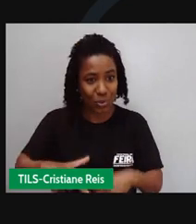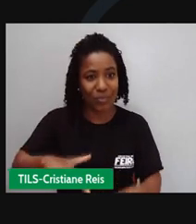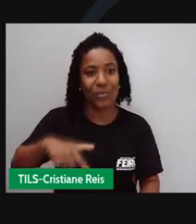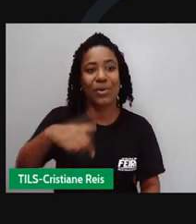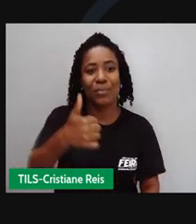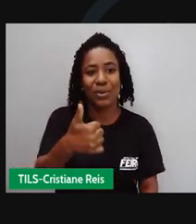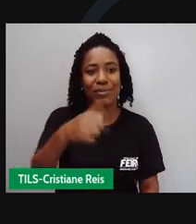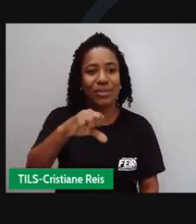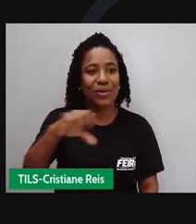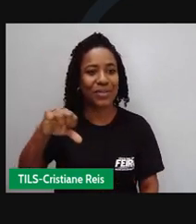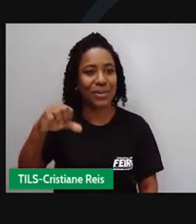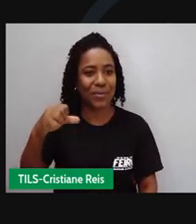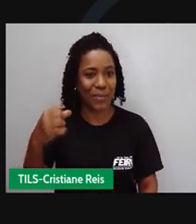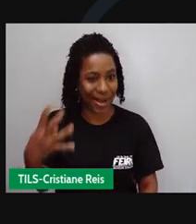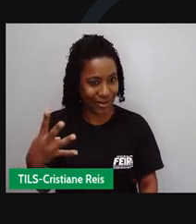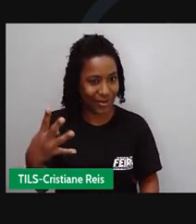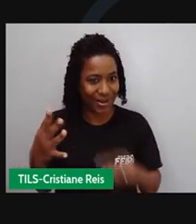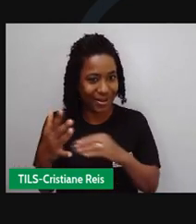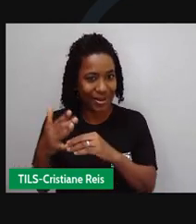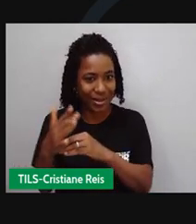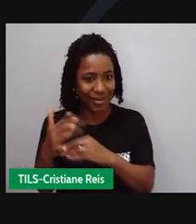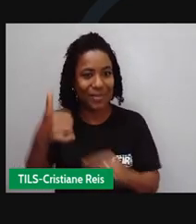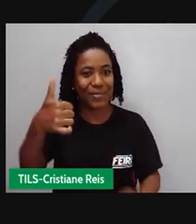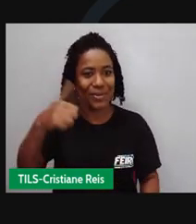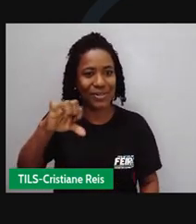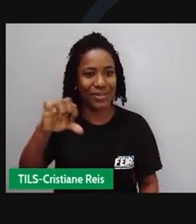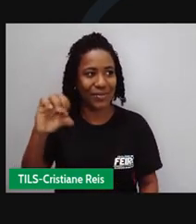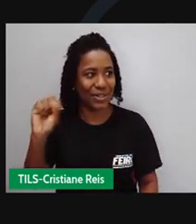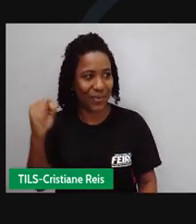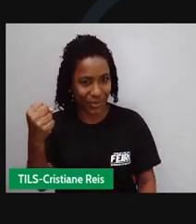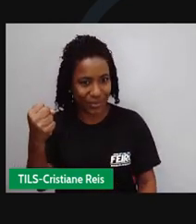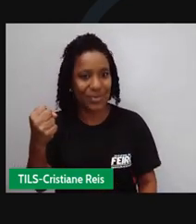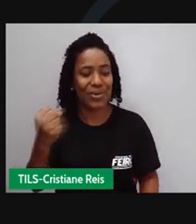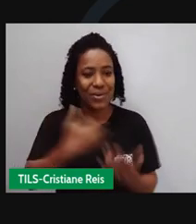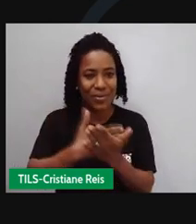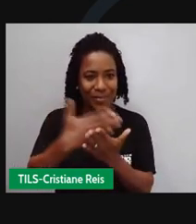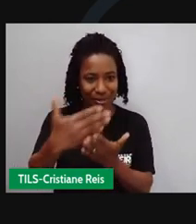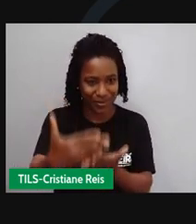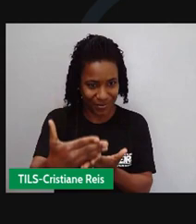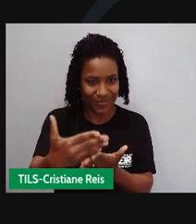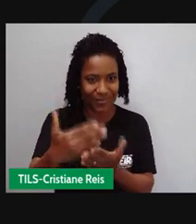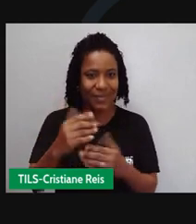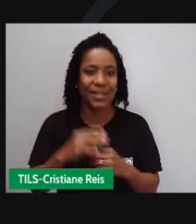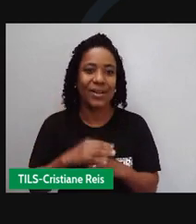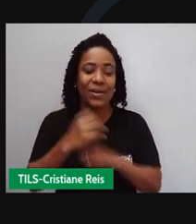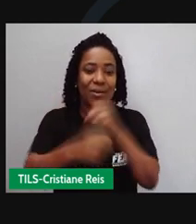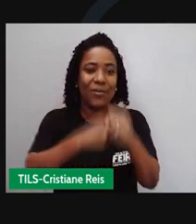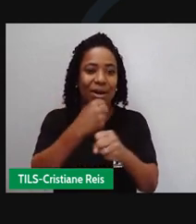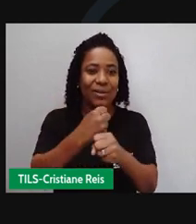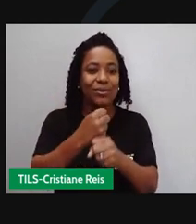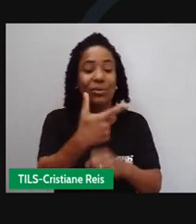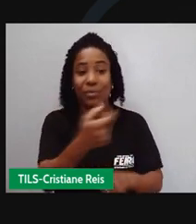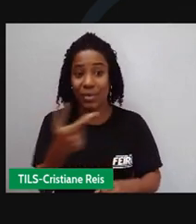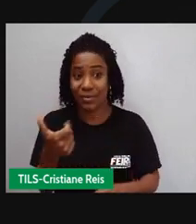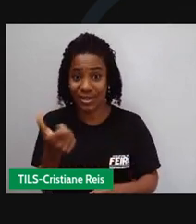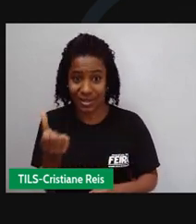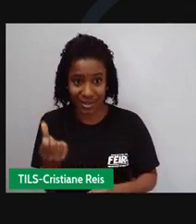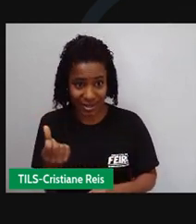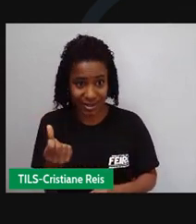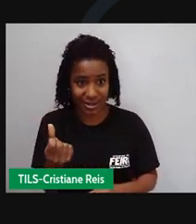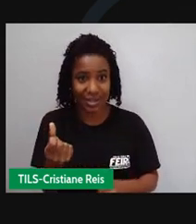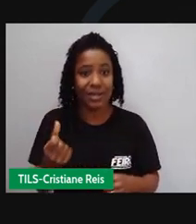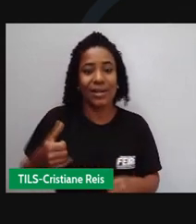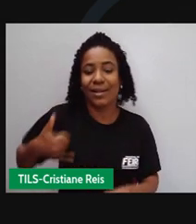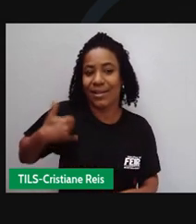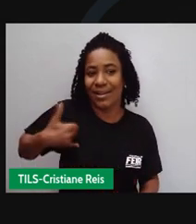1998 2002 e 2006. Em 2006 Luiz chegou aos 70 anos